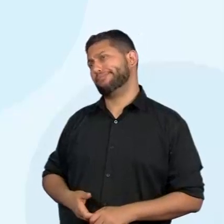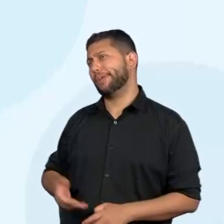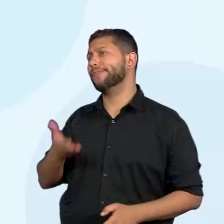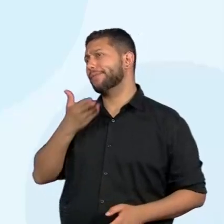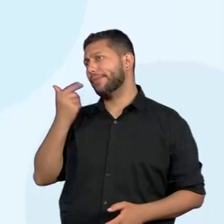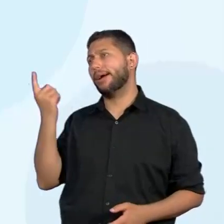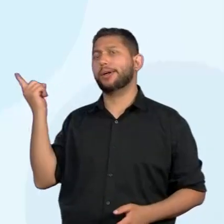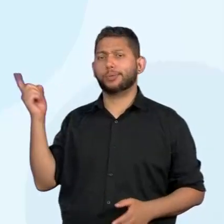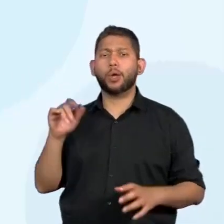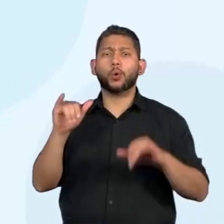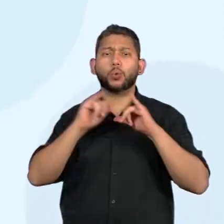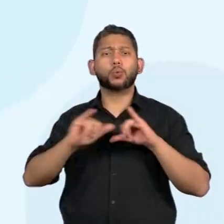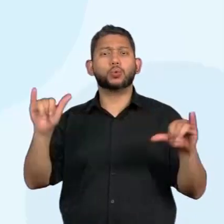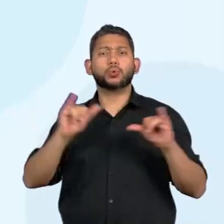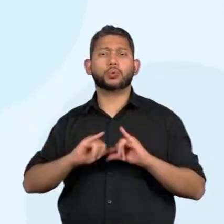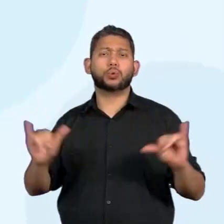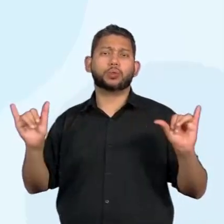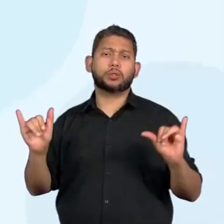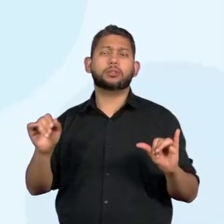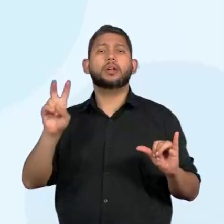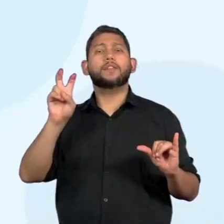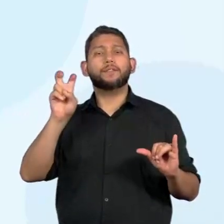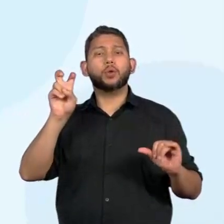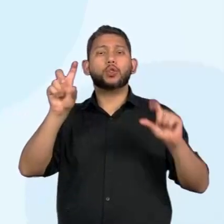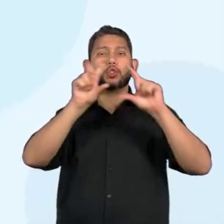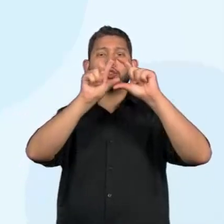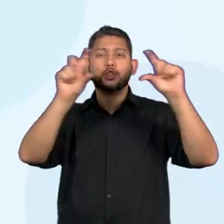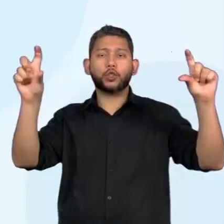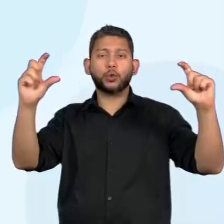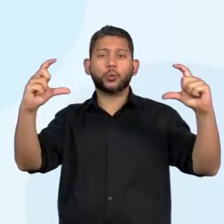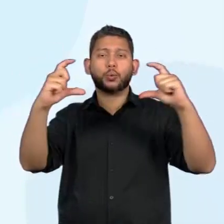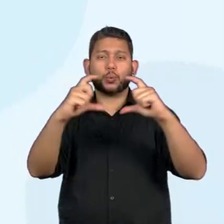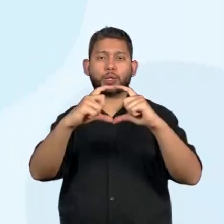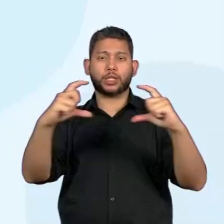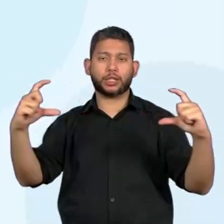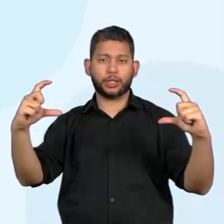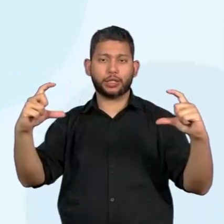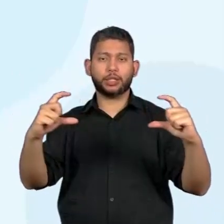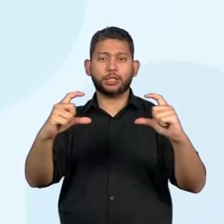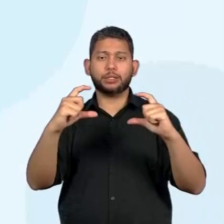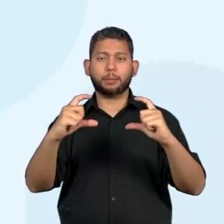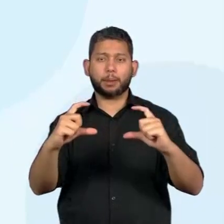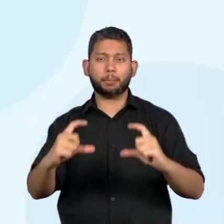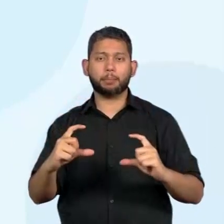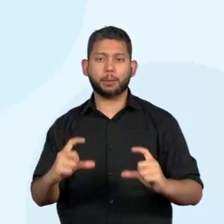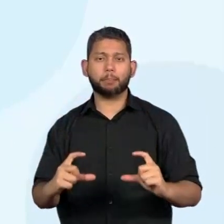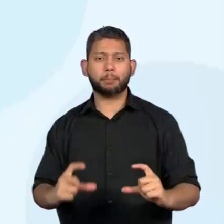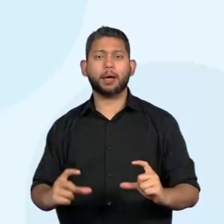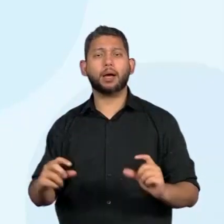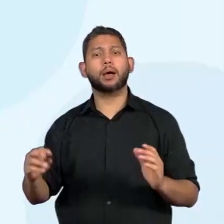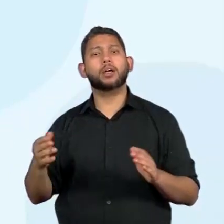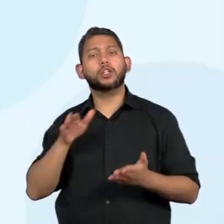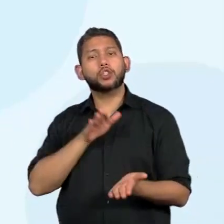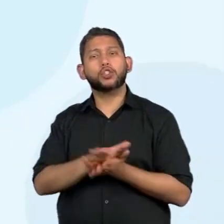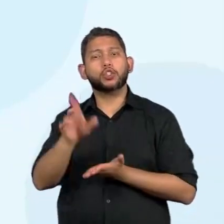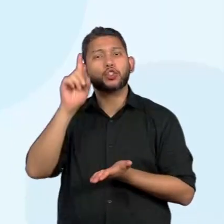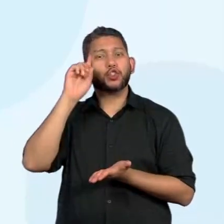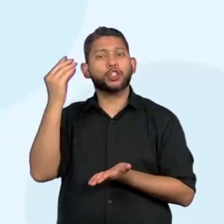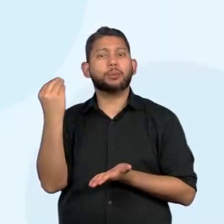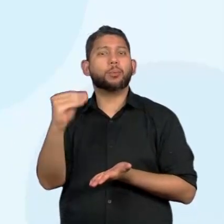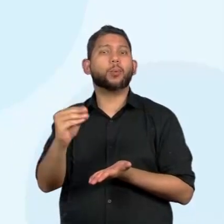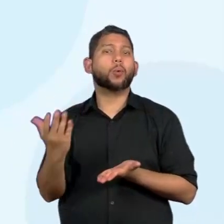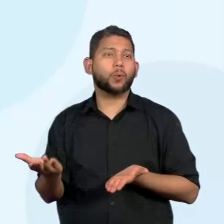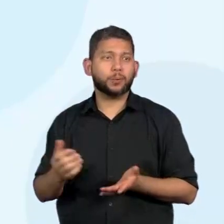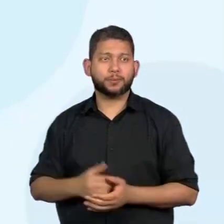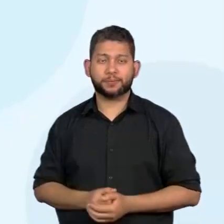porque é uma notícia. Nós vimos aí o título, o lead, a mensagem, vimos data. Isso mesmo. Agora, número dois.